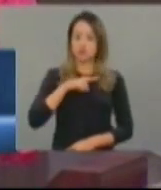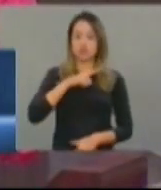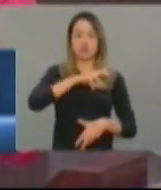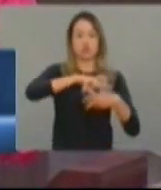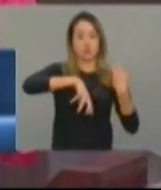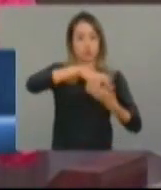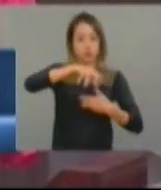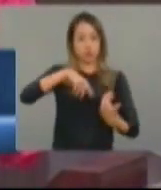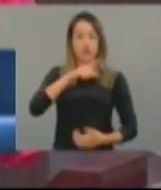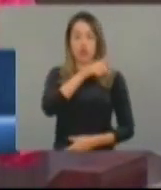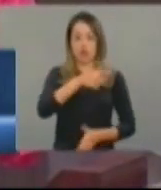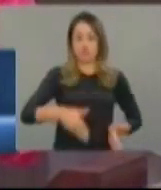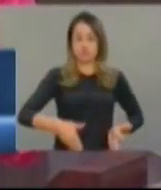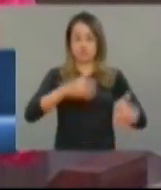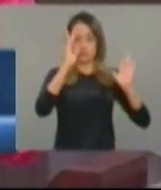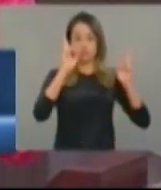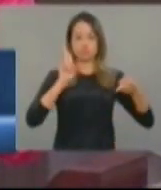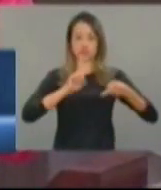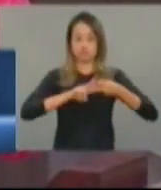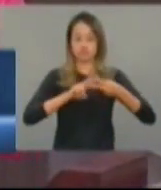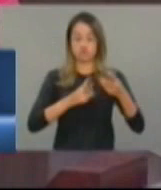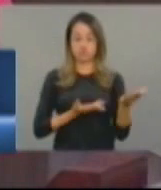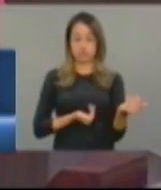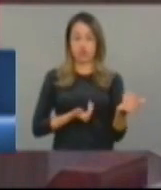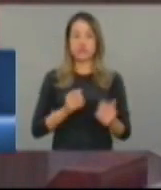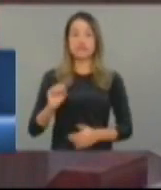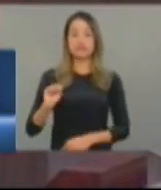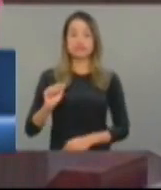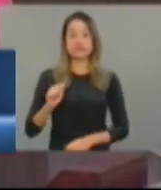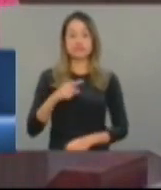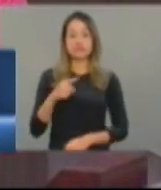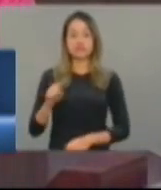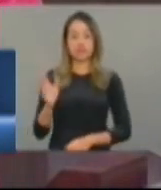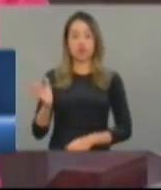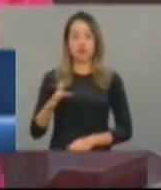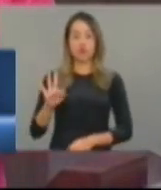ocorridas no Centro Socioeducativo São Francisco e São Miguel,